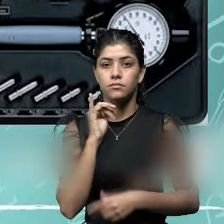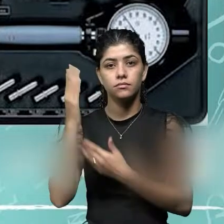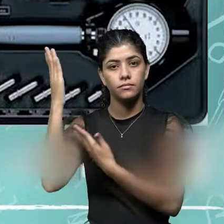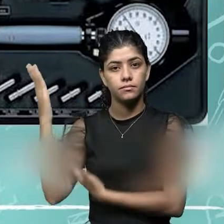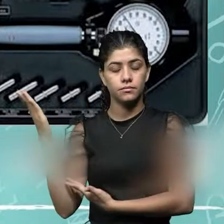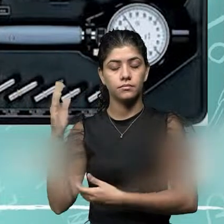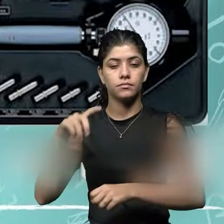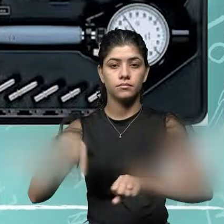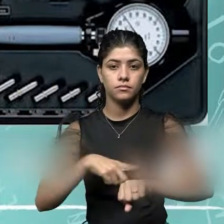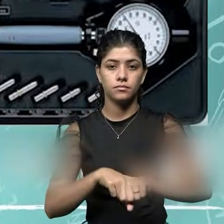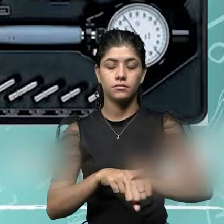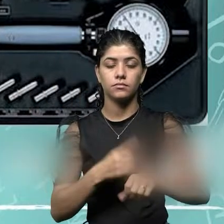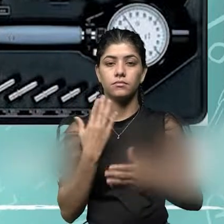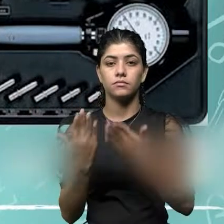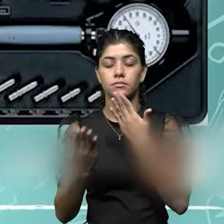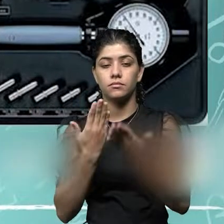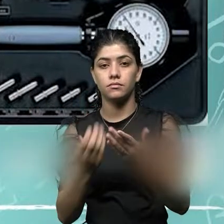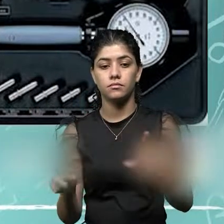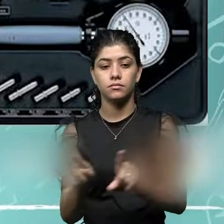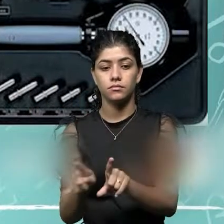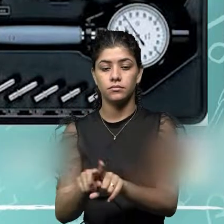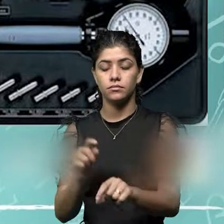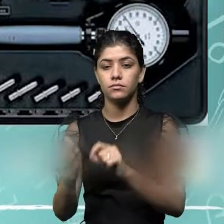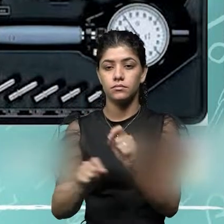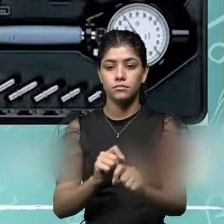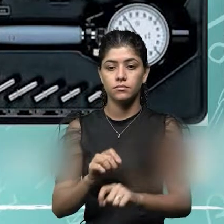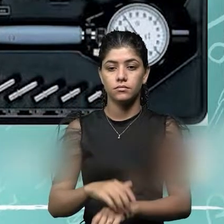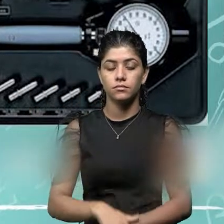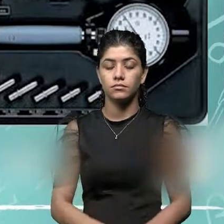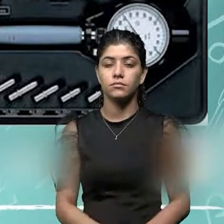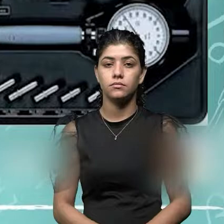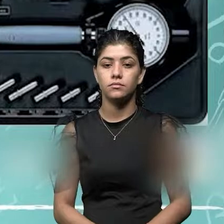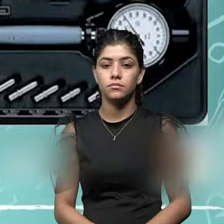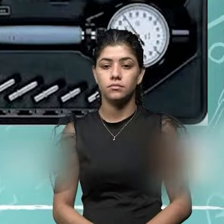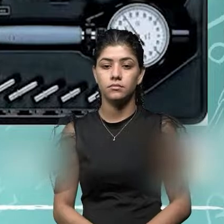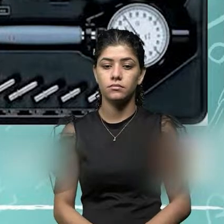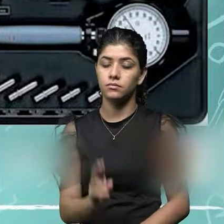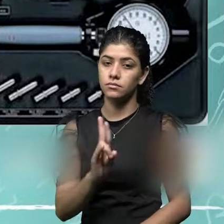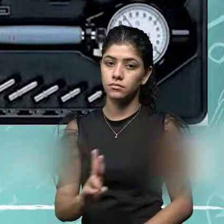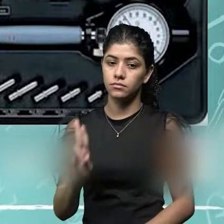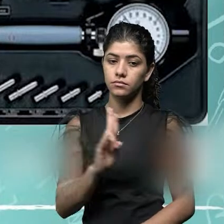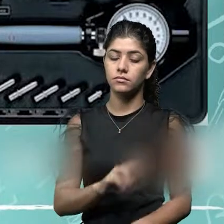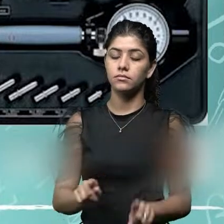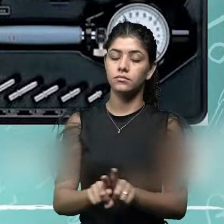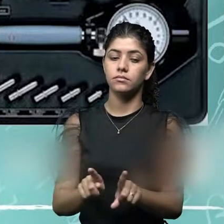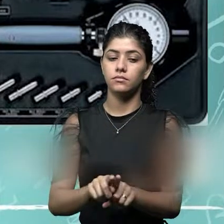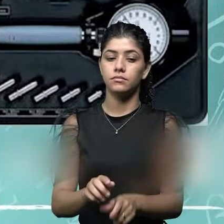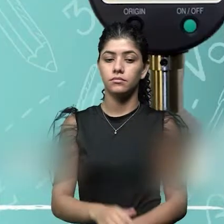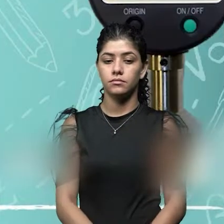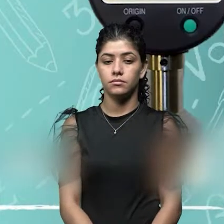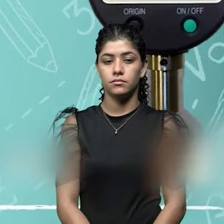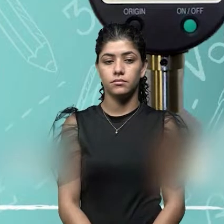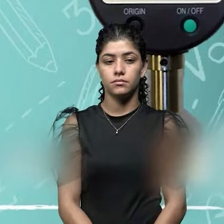comparador e a sua o seu uso, a sua aplicação.